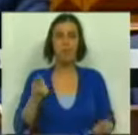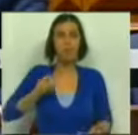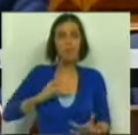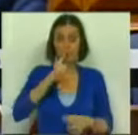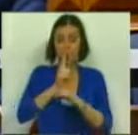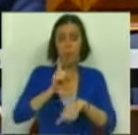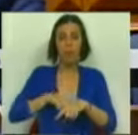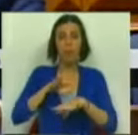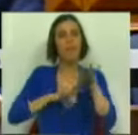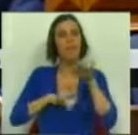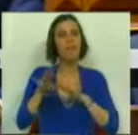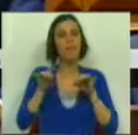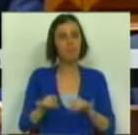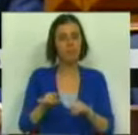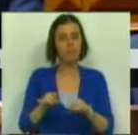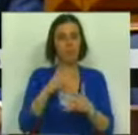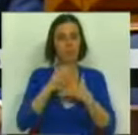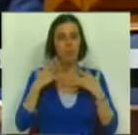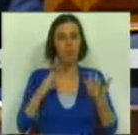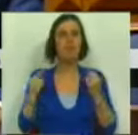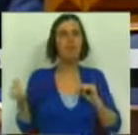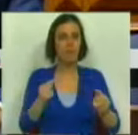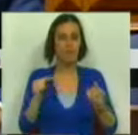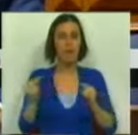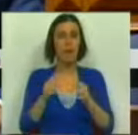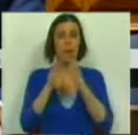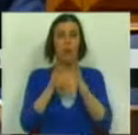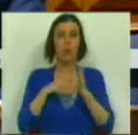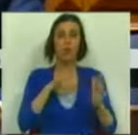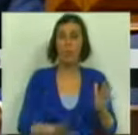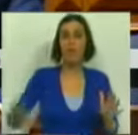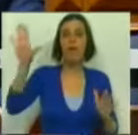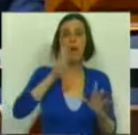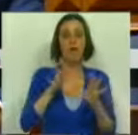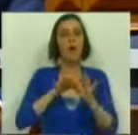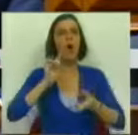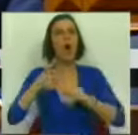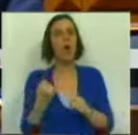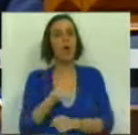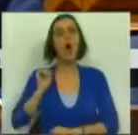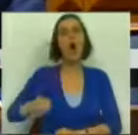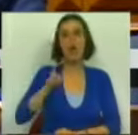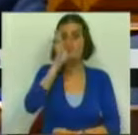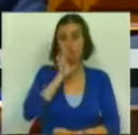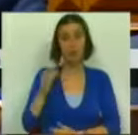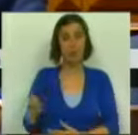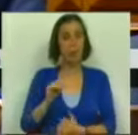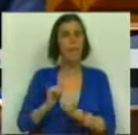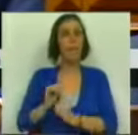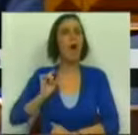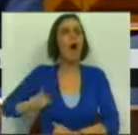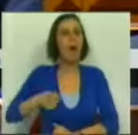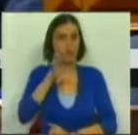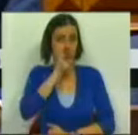obriga, em paralelo, à realização de um grande debate, em todo o país, sobre quais as funções do Estado. Qual é o